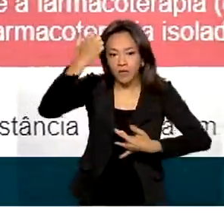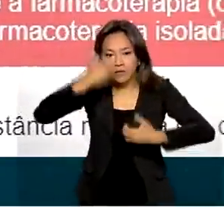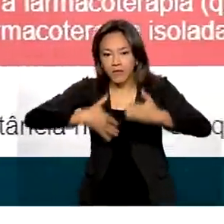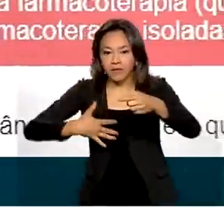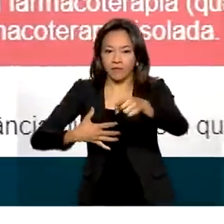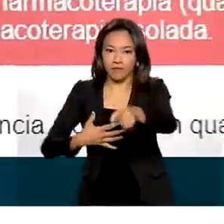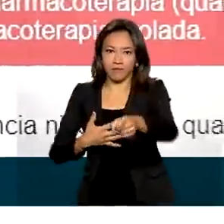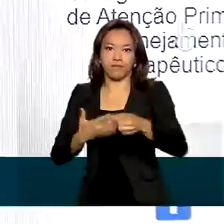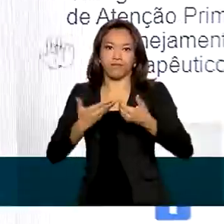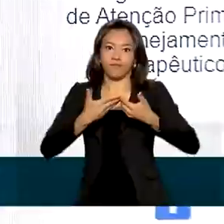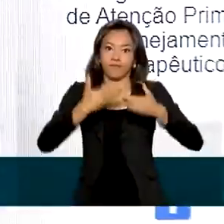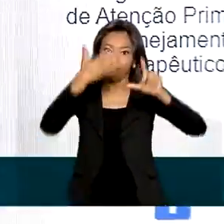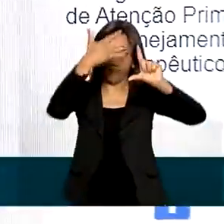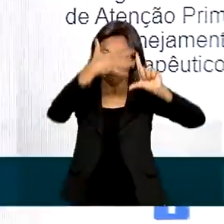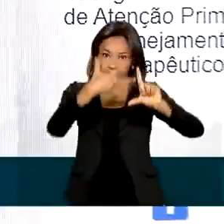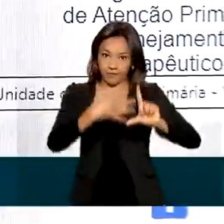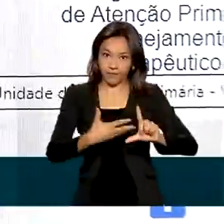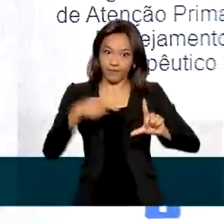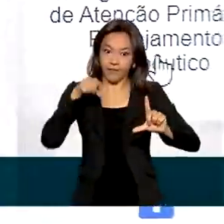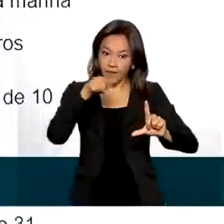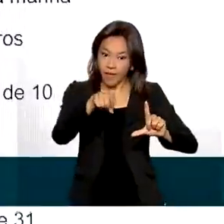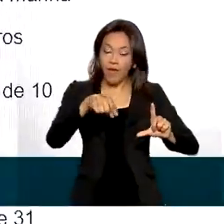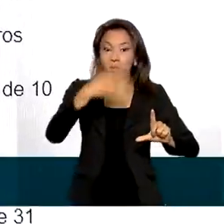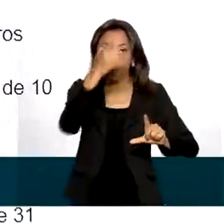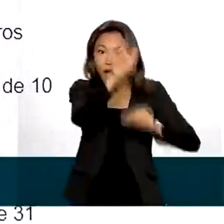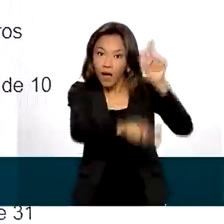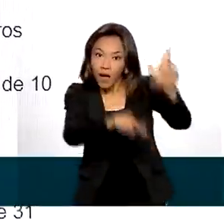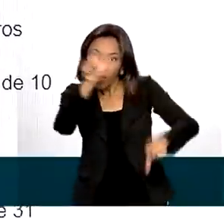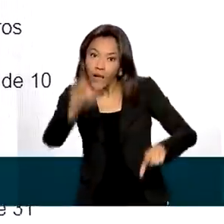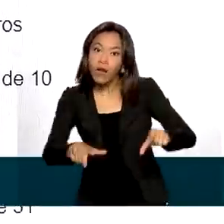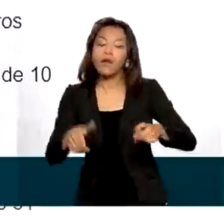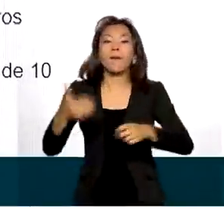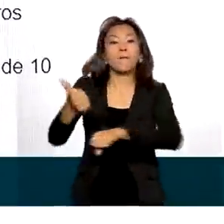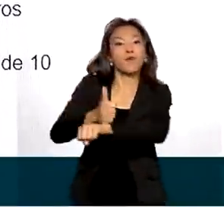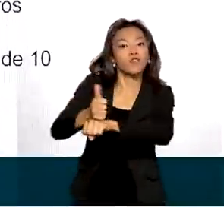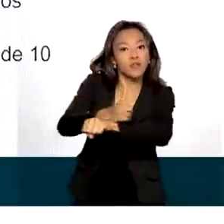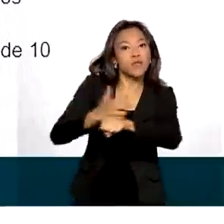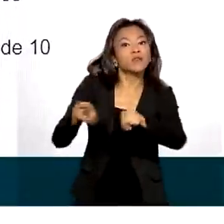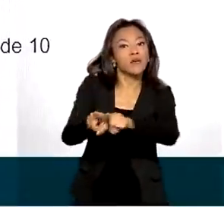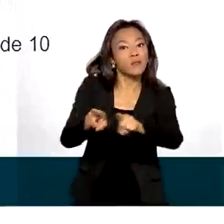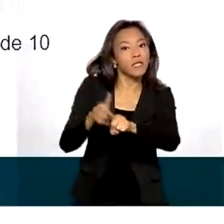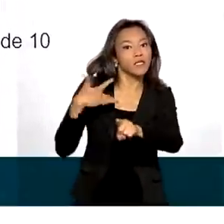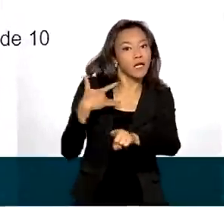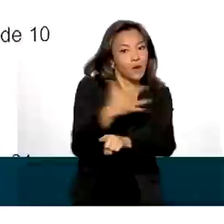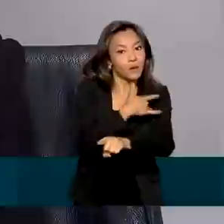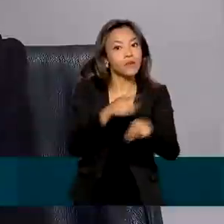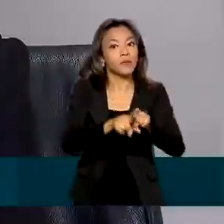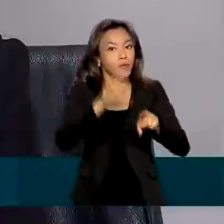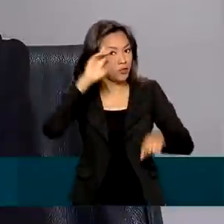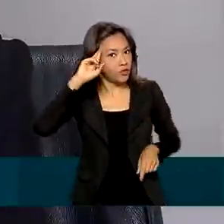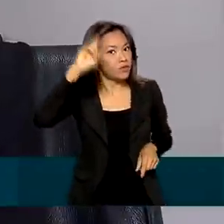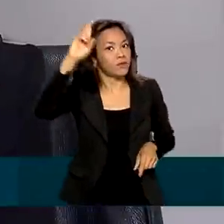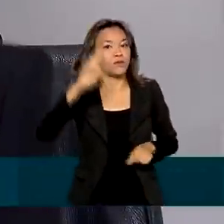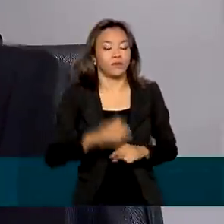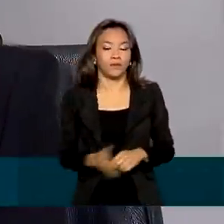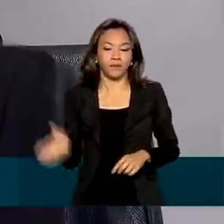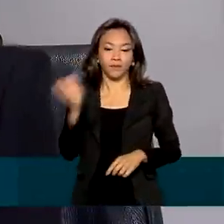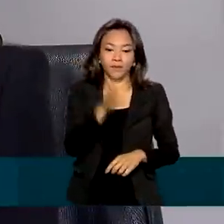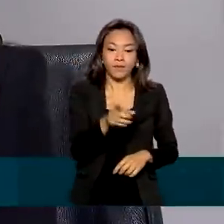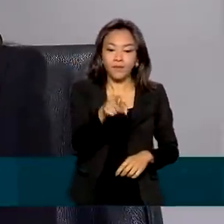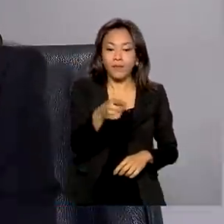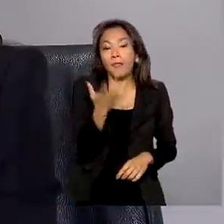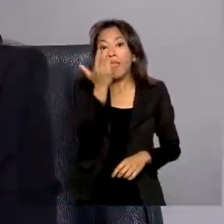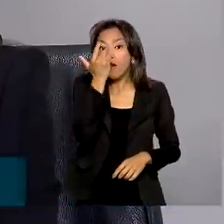do tabagismo, voltada para cidadãos, profissionais de saúde e gestores públicos. Facilita muito para o